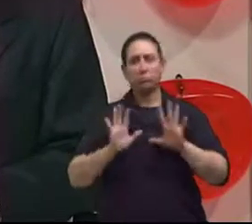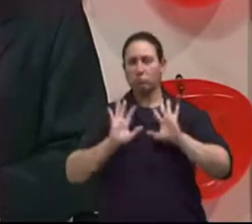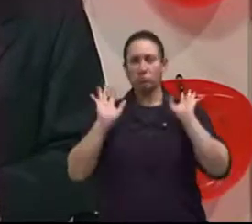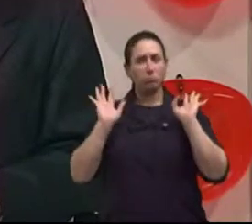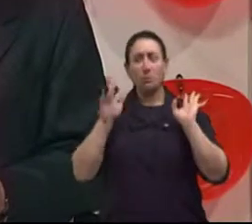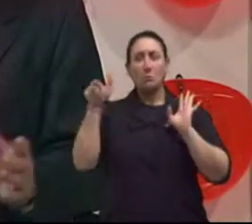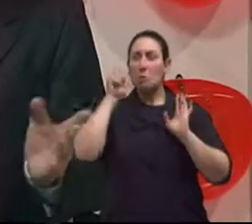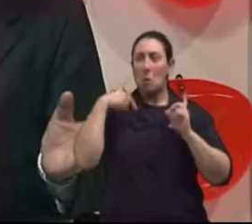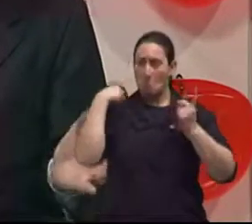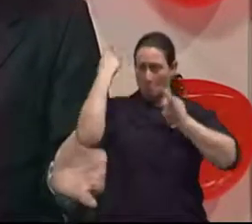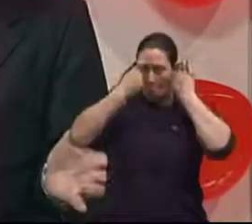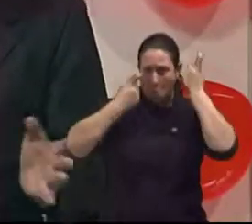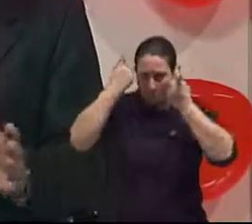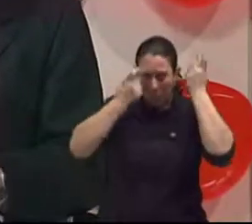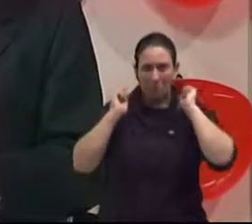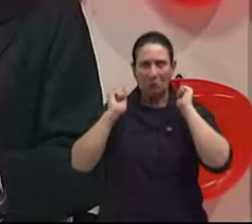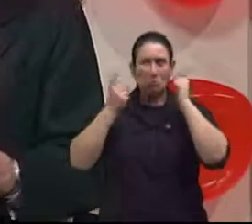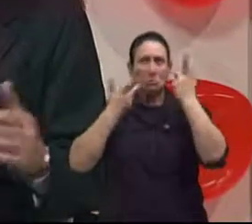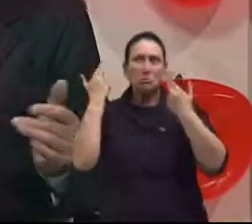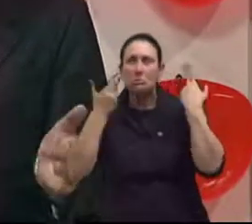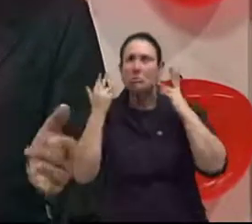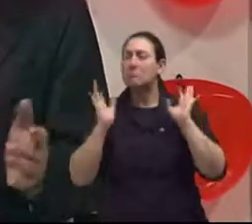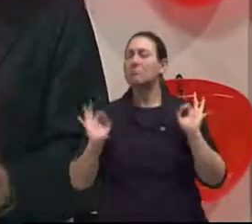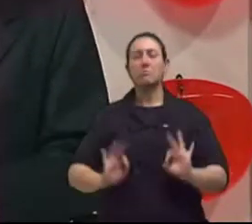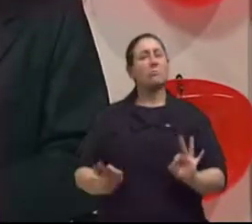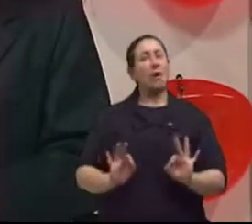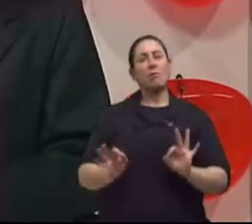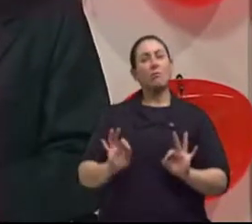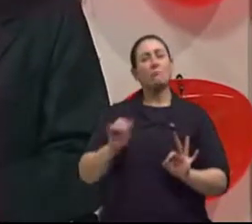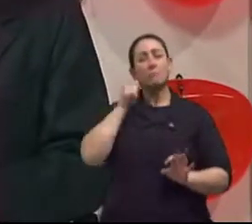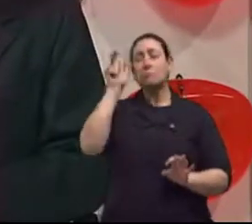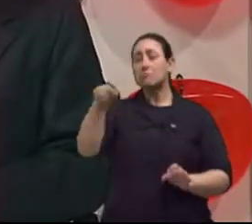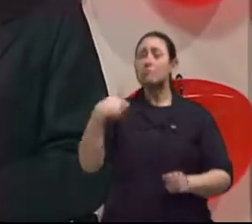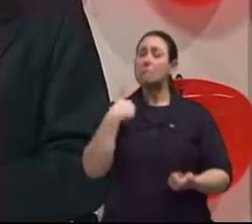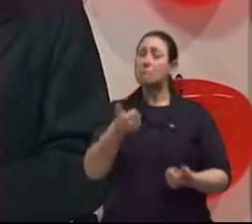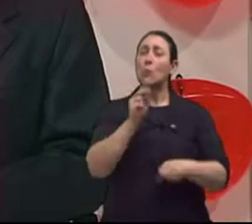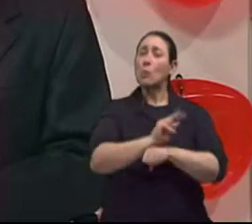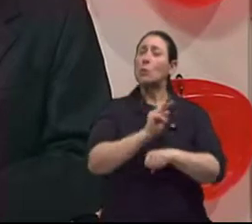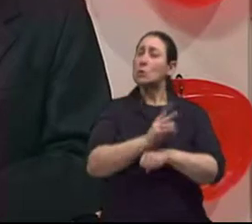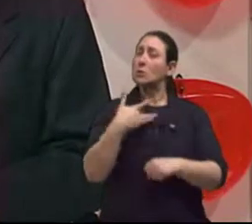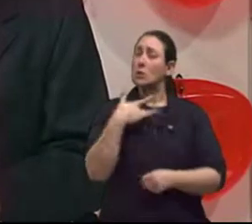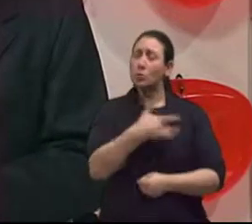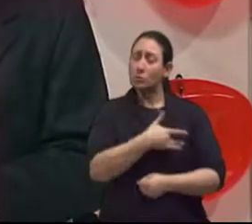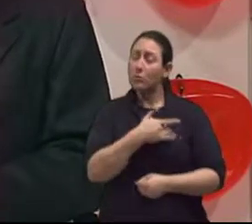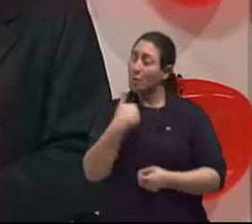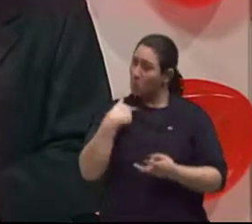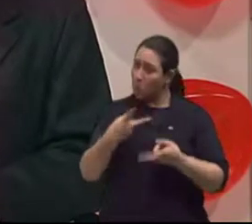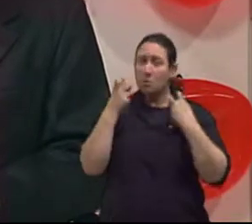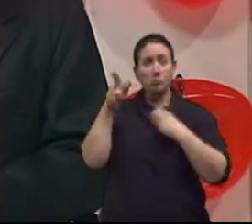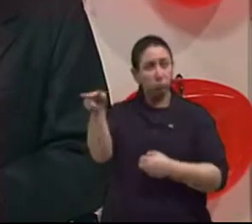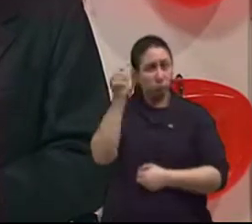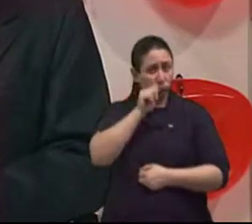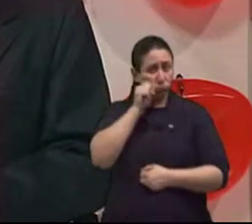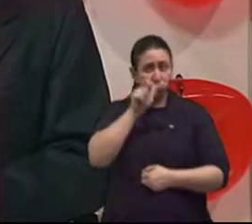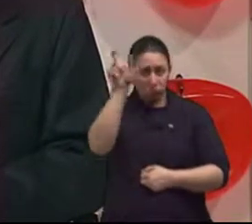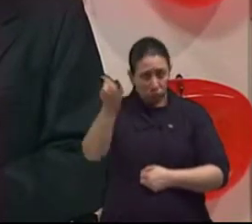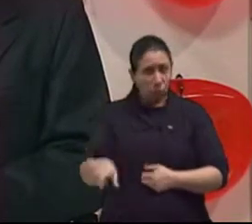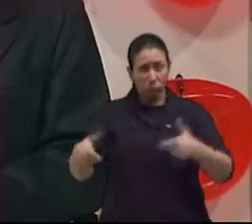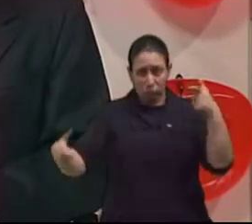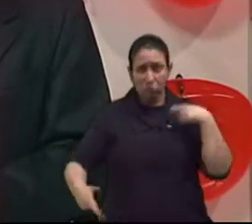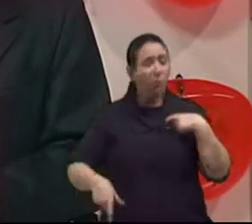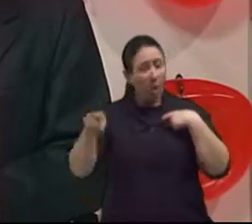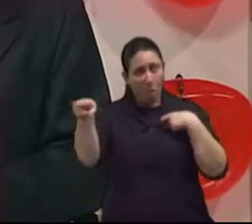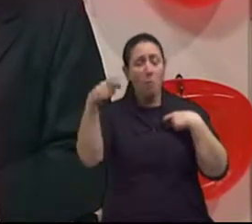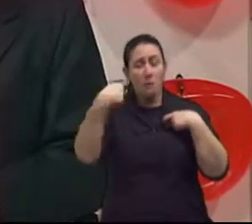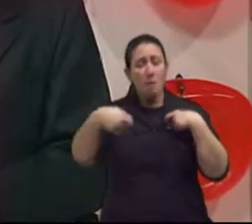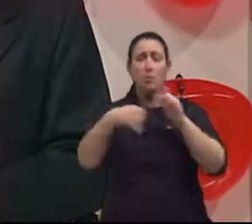Então, ela não está preocupada com plásticas nem nada, está tratando da sua saúde. E eu acho que é um exemplo para outras mulheres